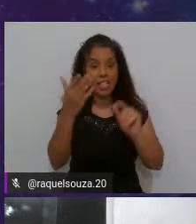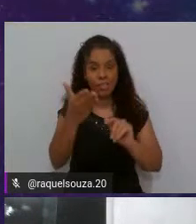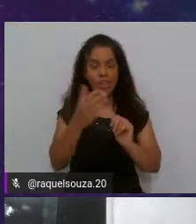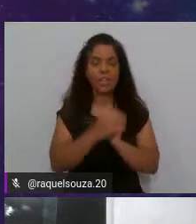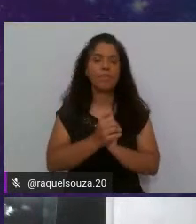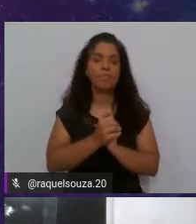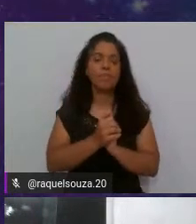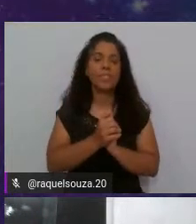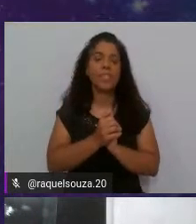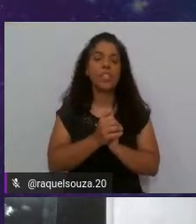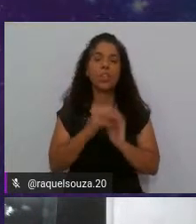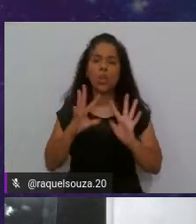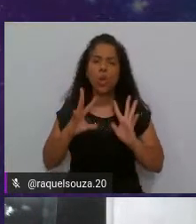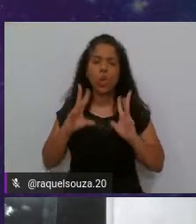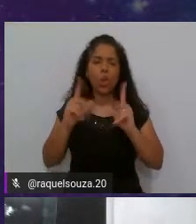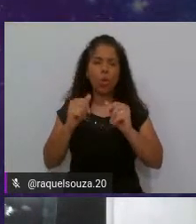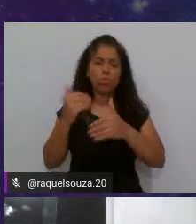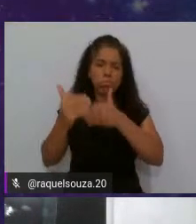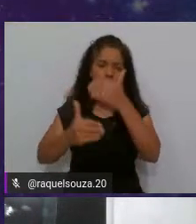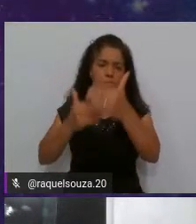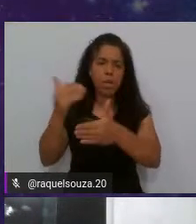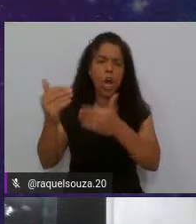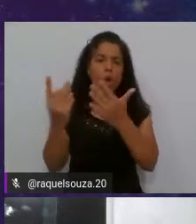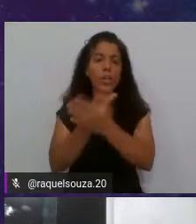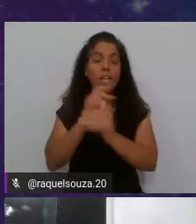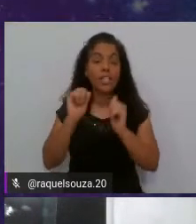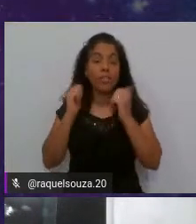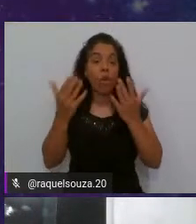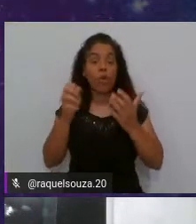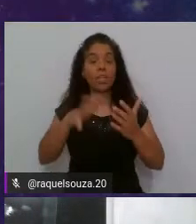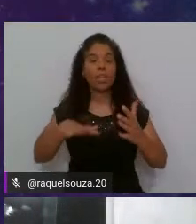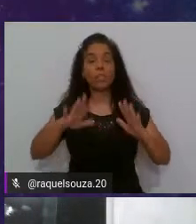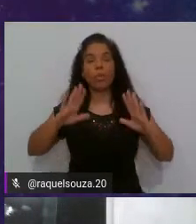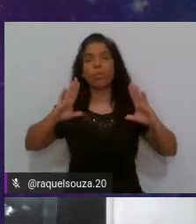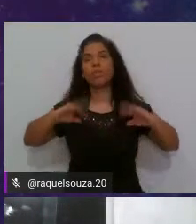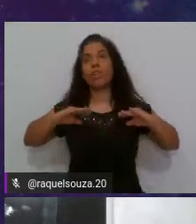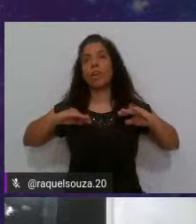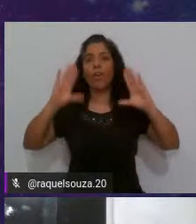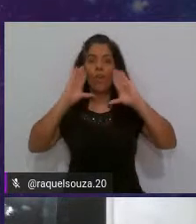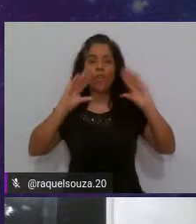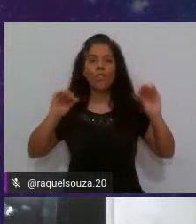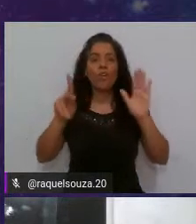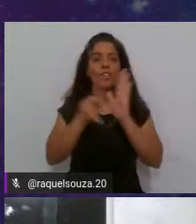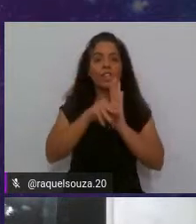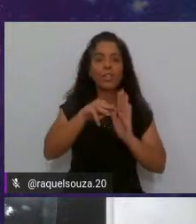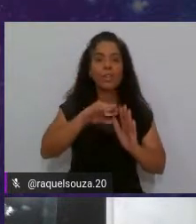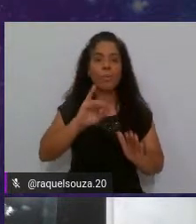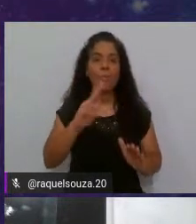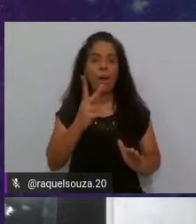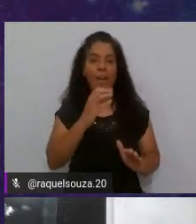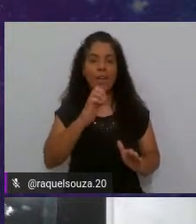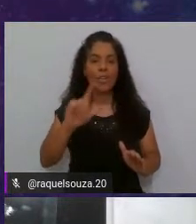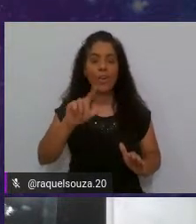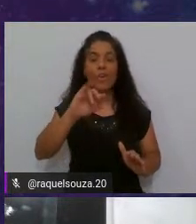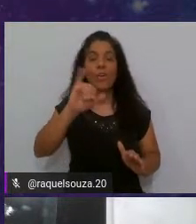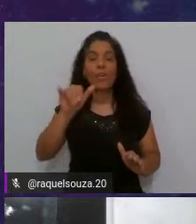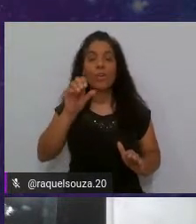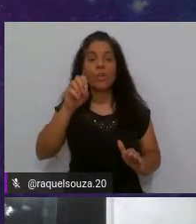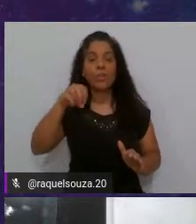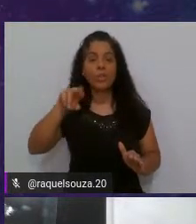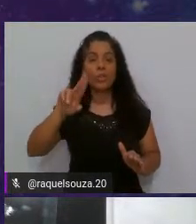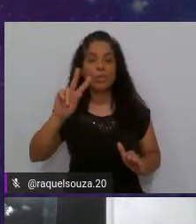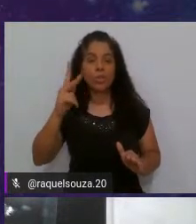essa frase aí, todo o progresso acontece fora da zona de conforto, é do Michael John, e o ano passado eu estive num